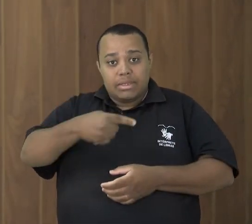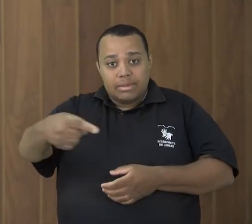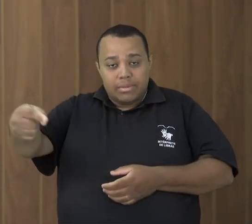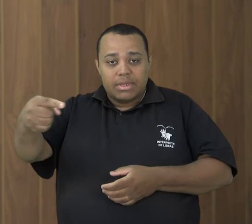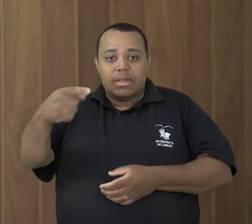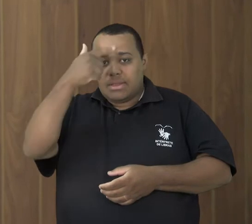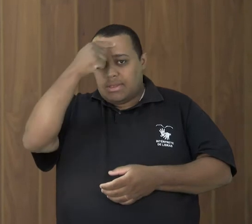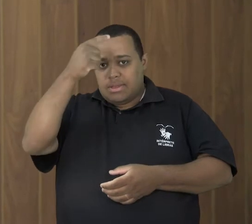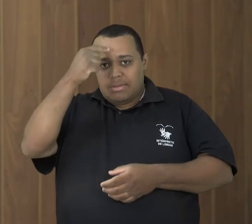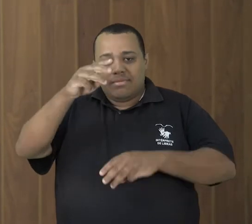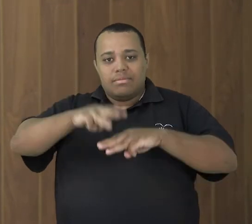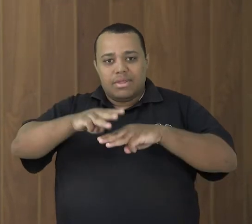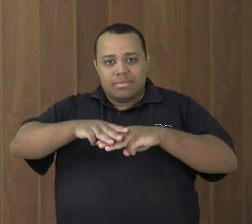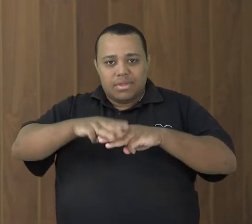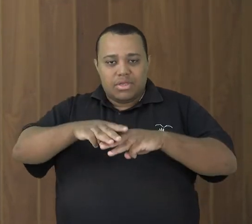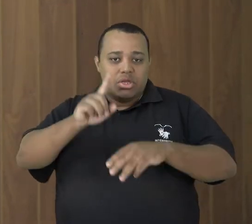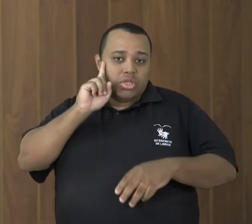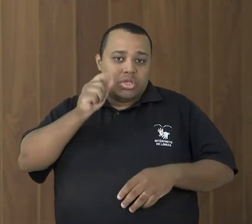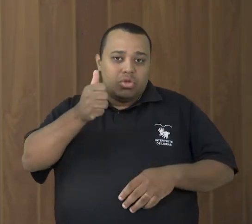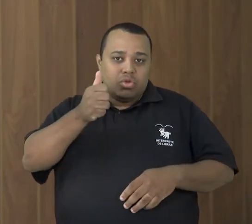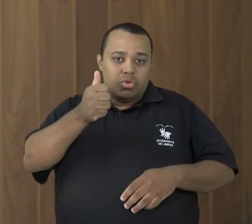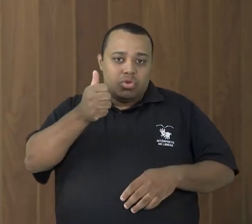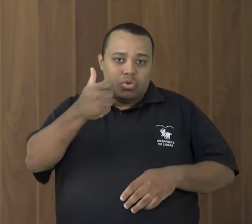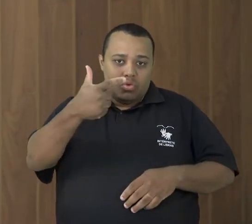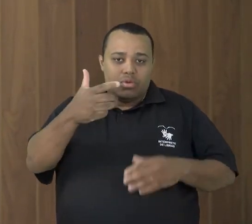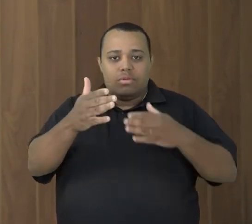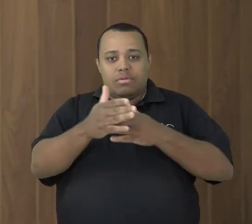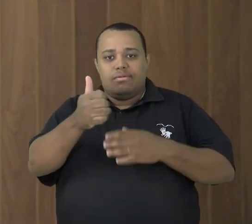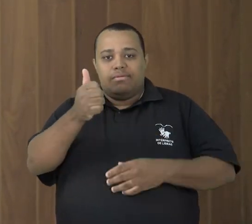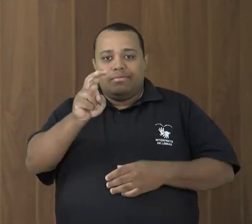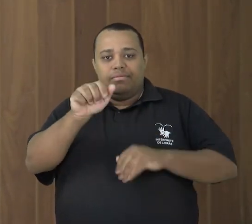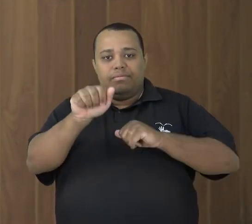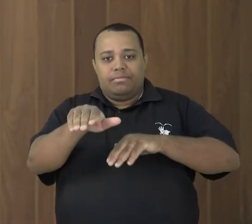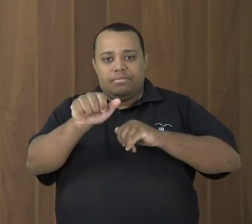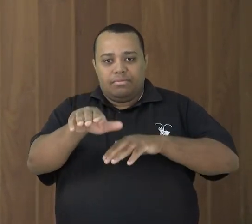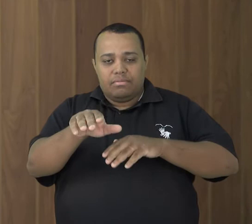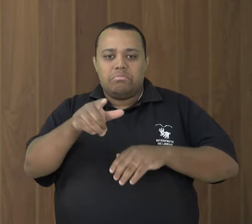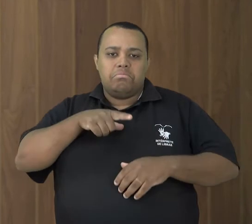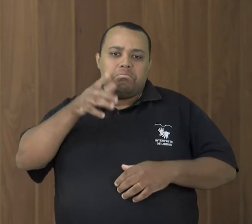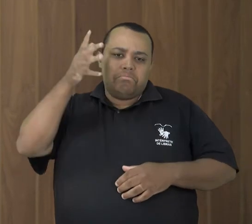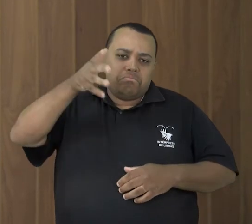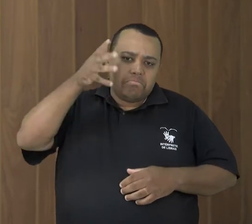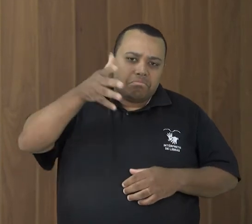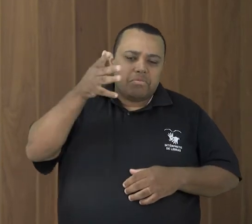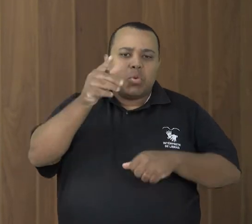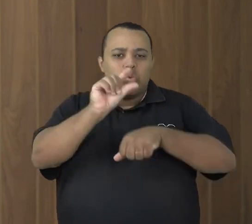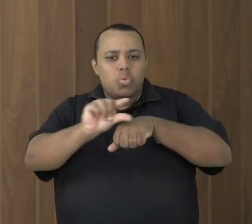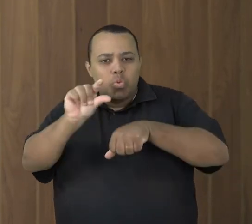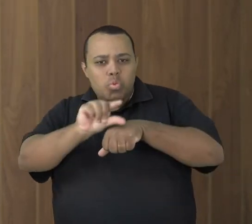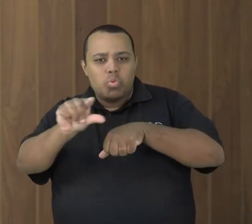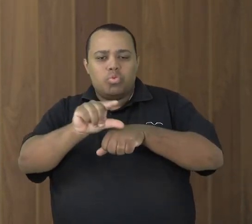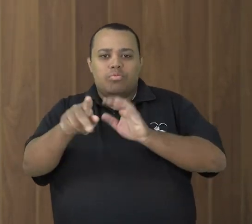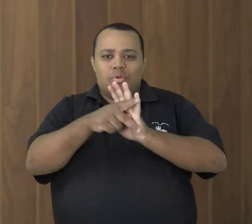matemática, a CEMAT, entre os dias 12 e 15 de setembro. O evento conta com palestras e minicursos para